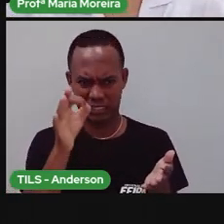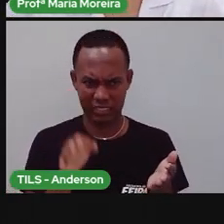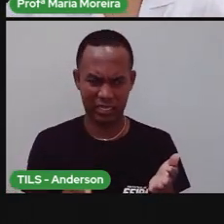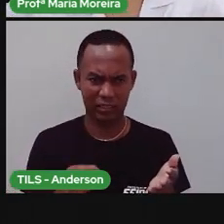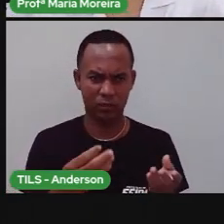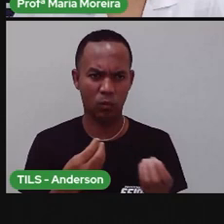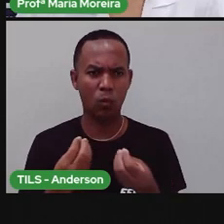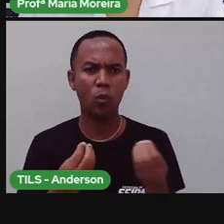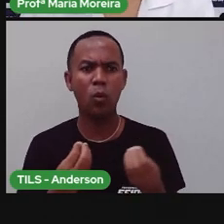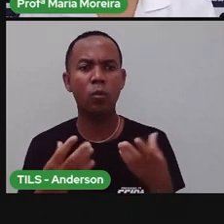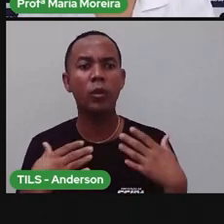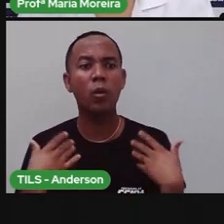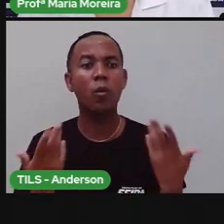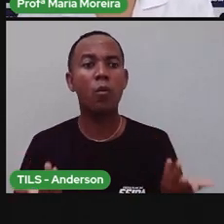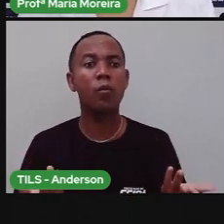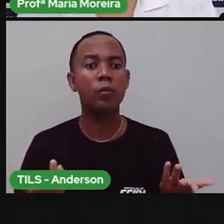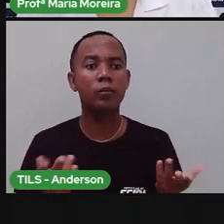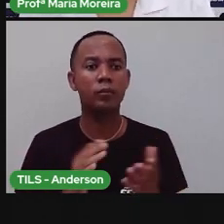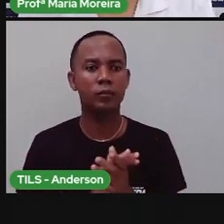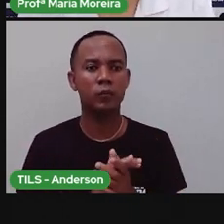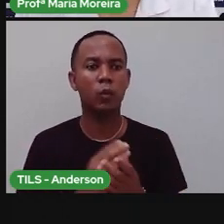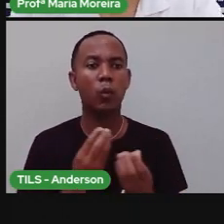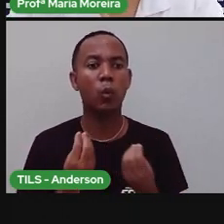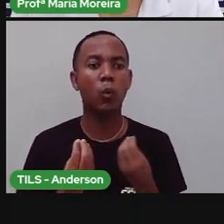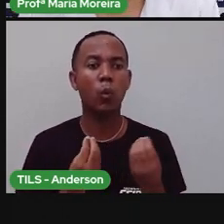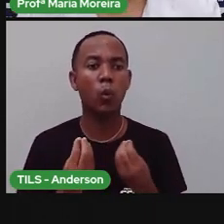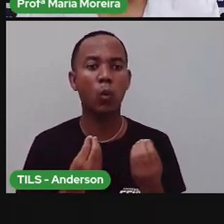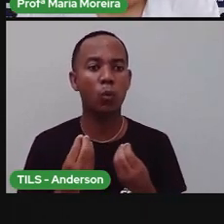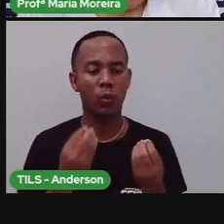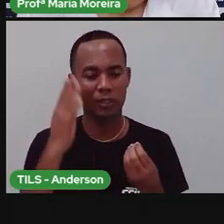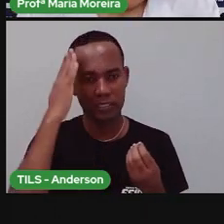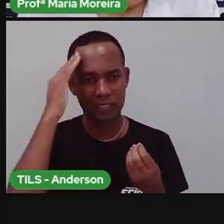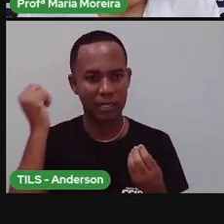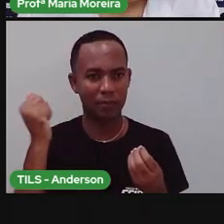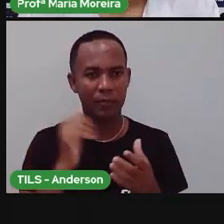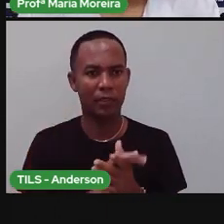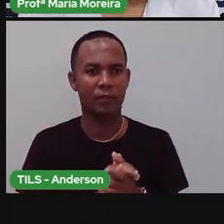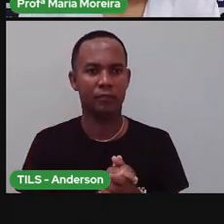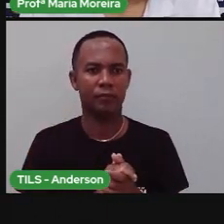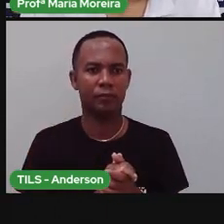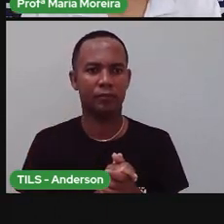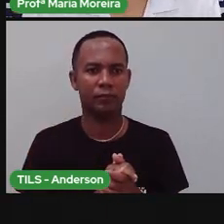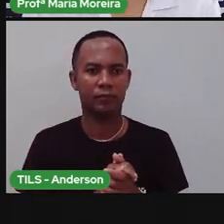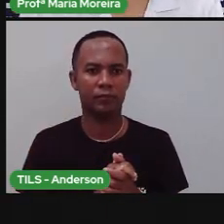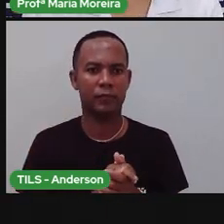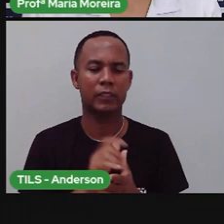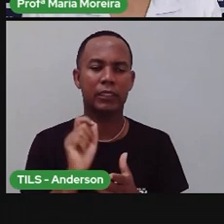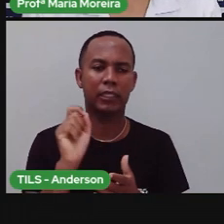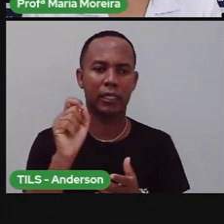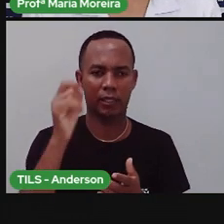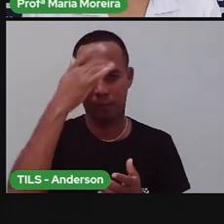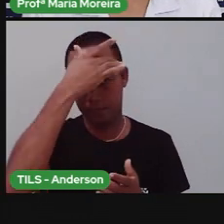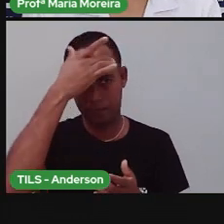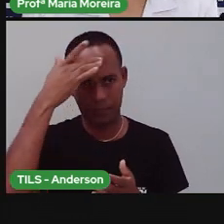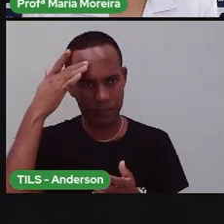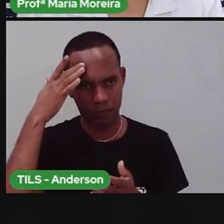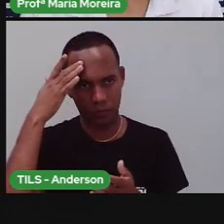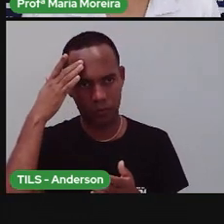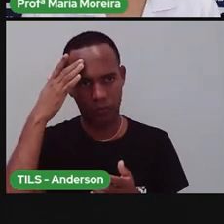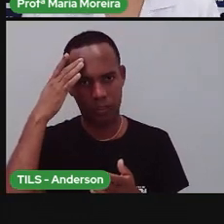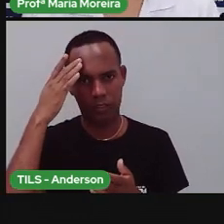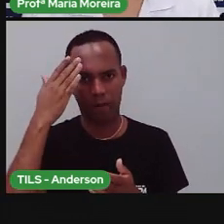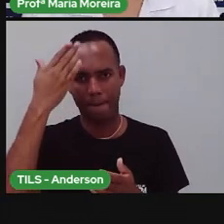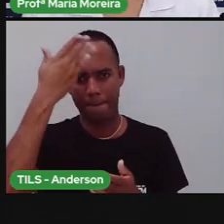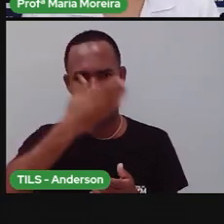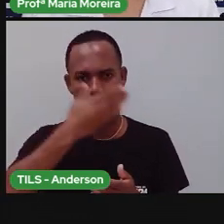não é Marivônia. E aí, como é que eu iria saber, né? Quem são as pessoas? Como é que elas iriam